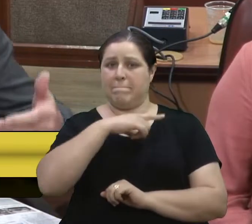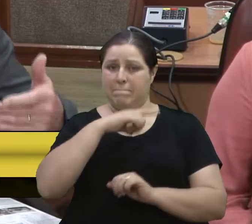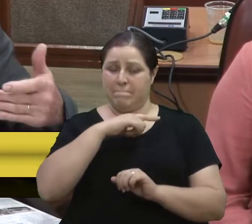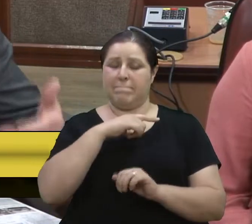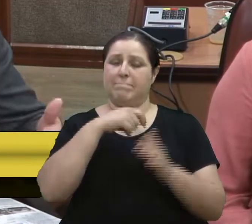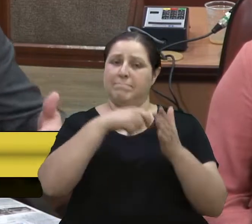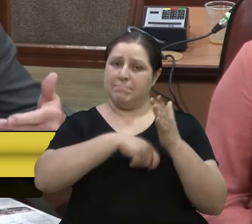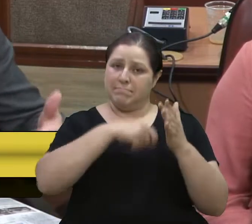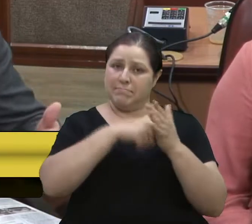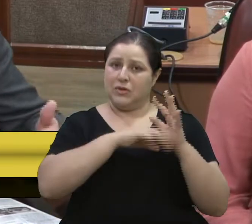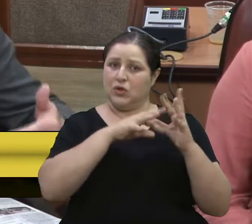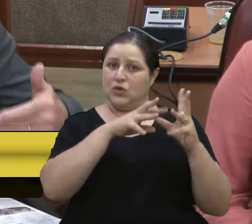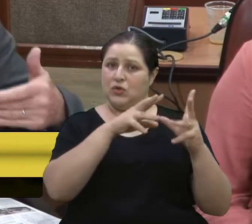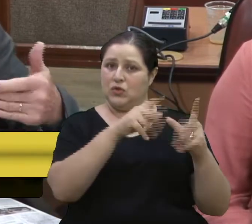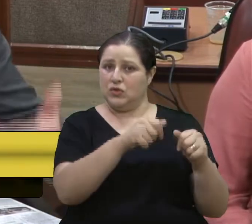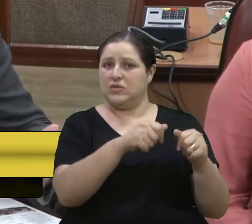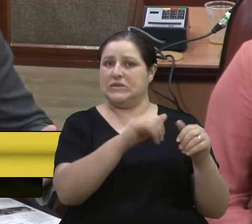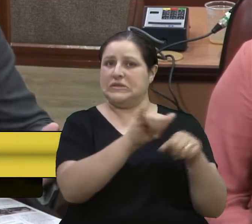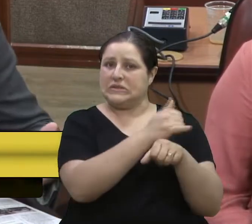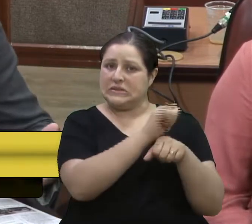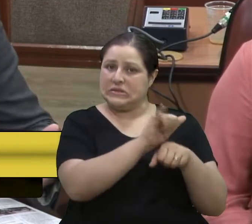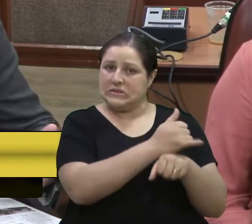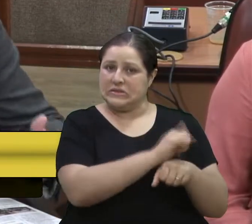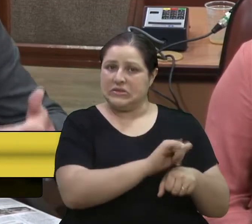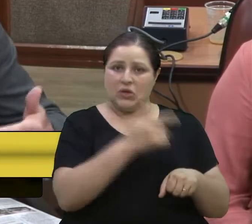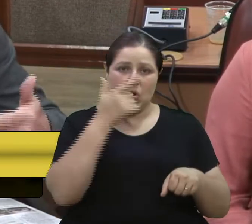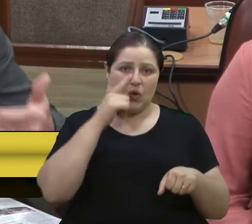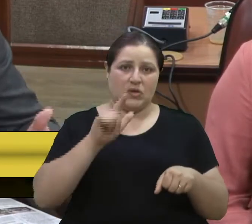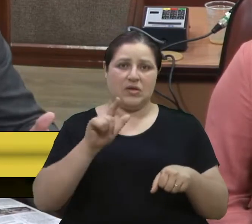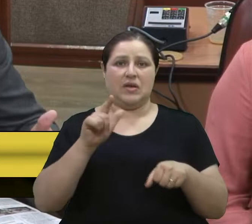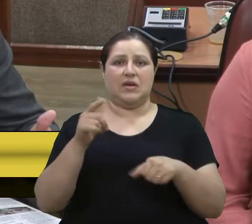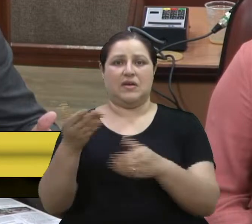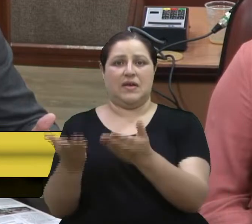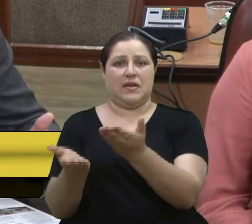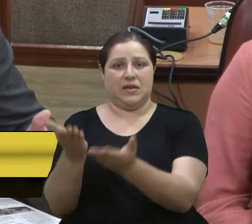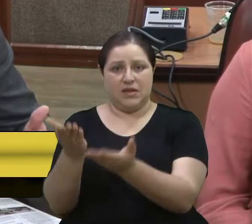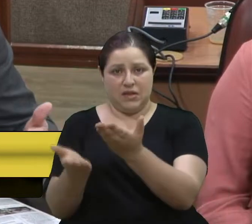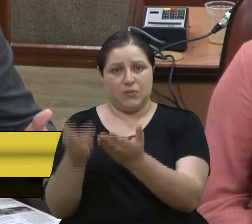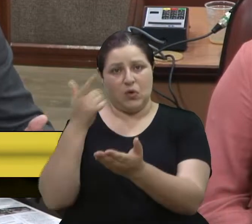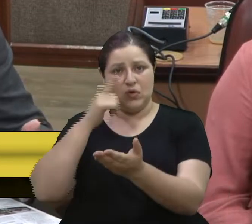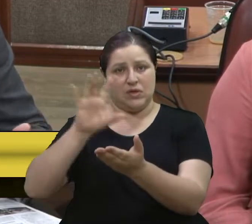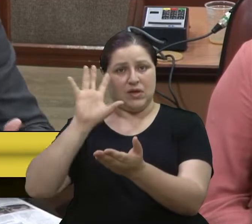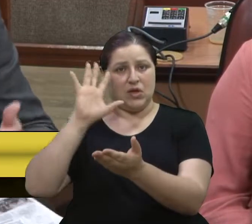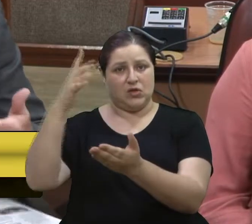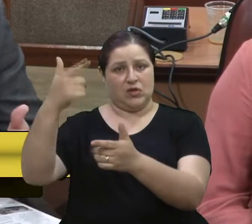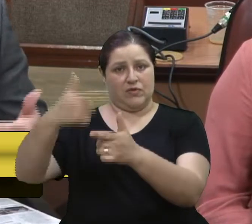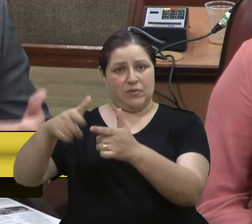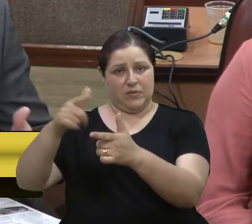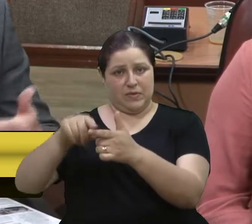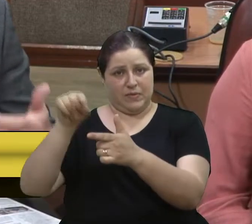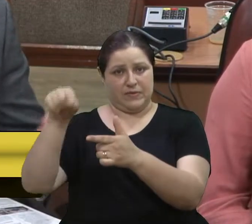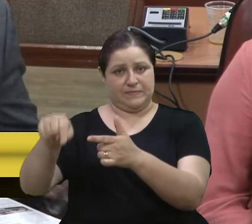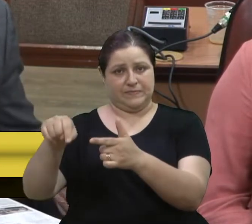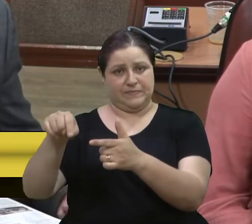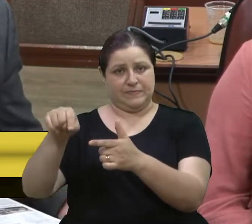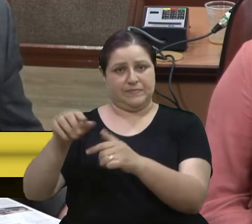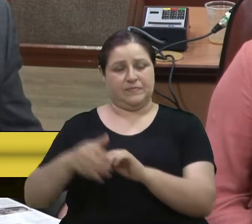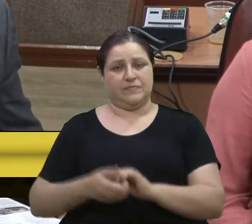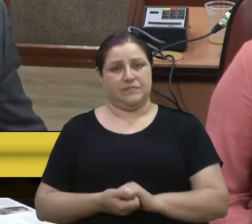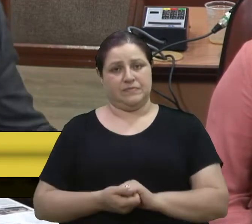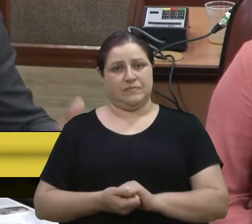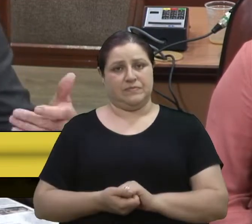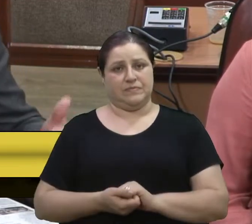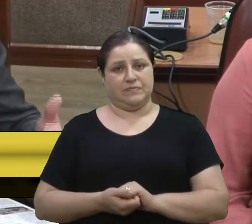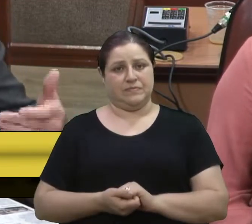para que haja um equilíbrio, que haja uma solução. E, evidentemente, que eu ratifico aquilo que disse no